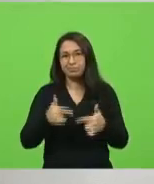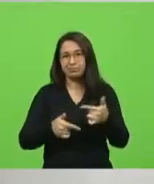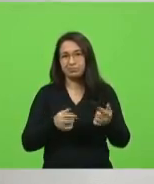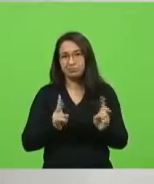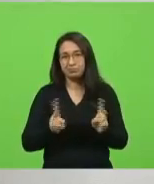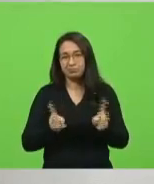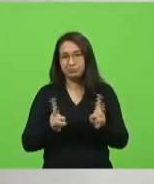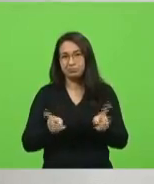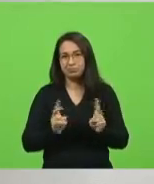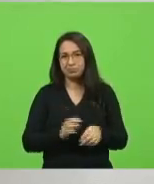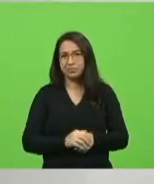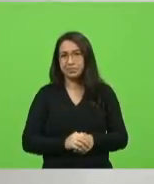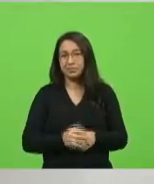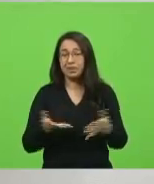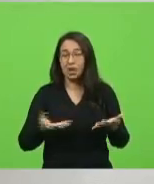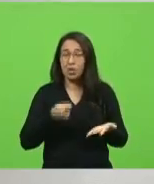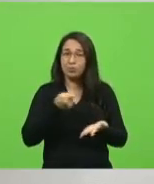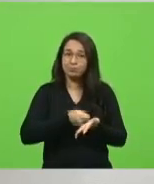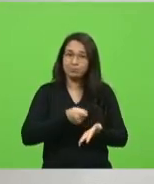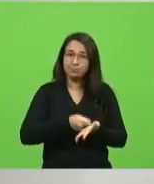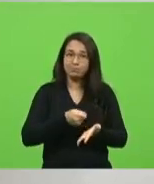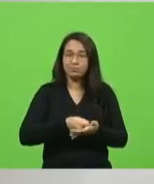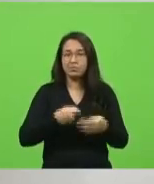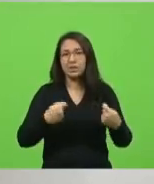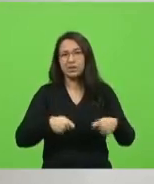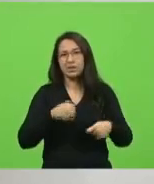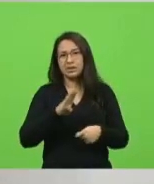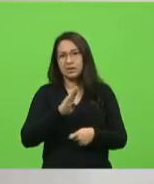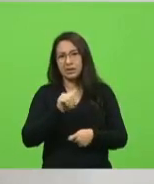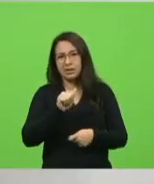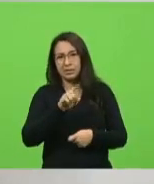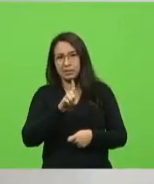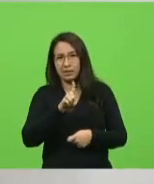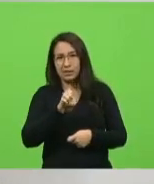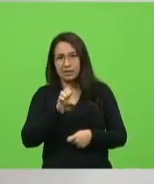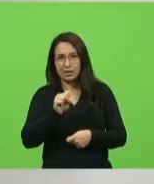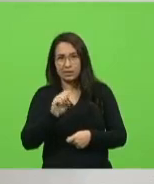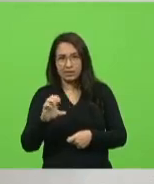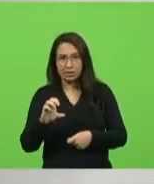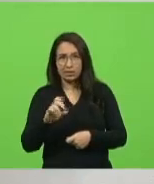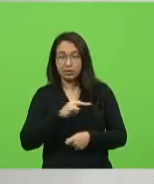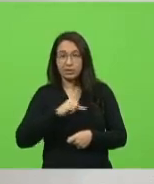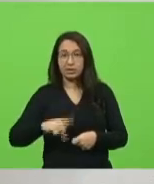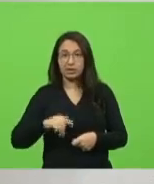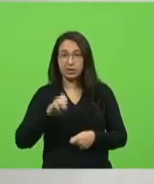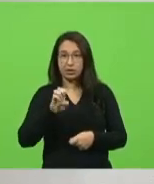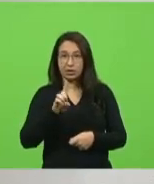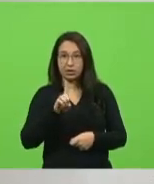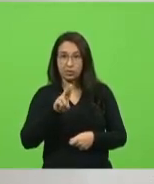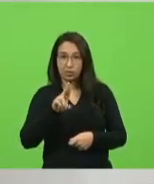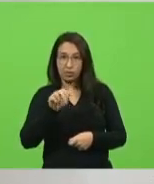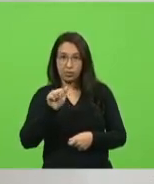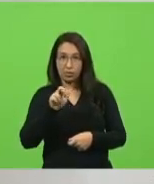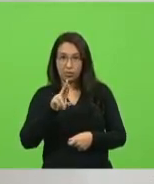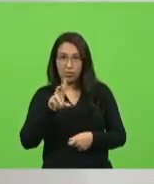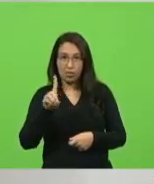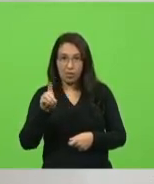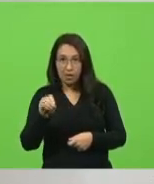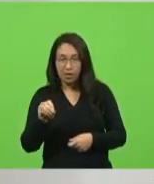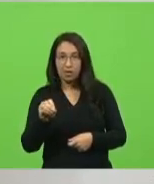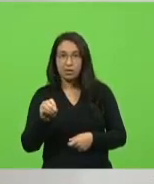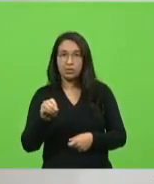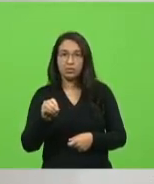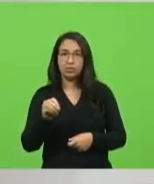é isso que nós vamos cobrar do Badesc. Presidente Eduardo, Governador Moisés, olhem